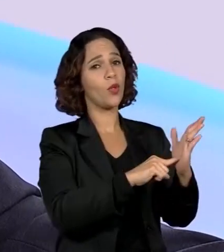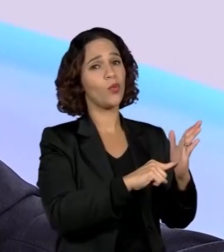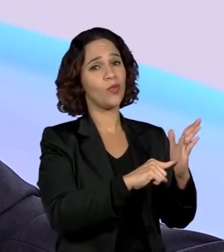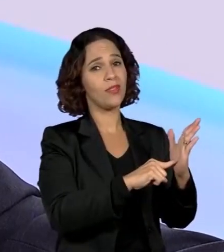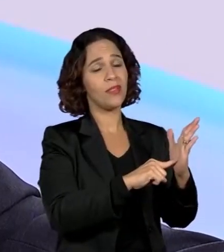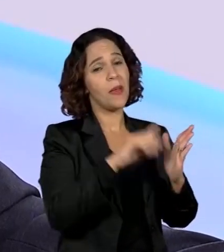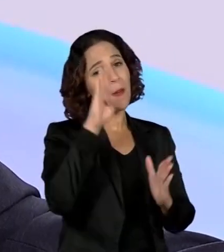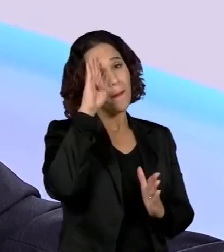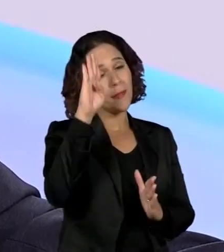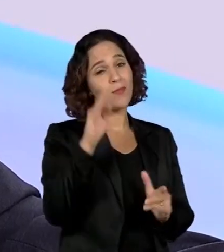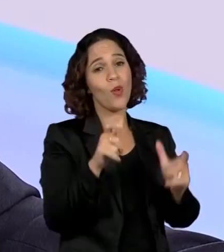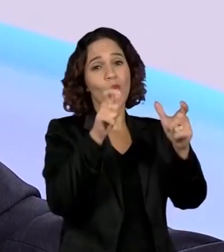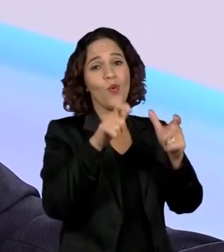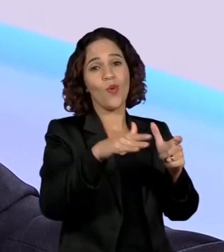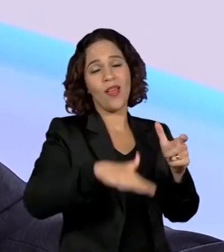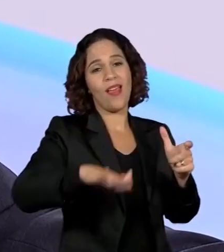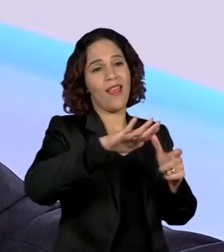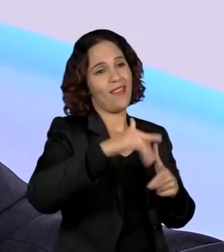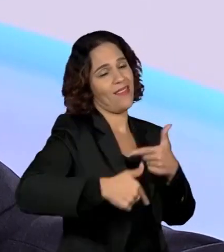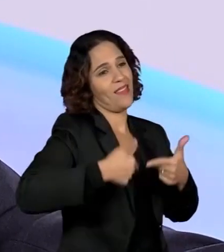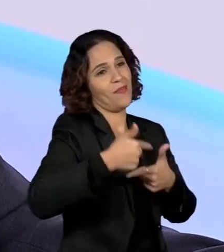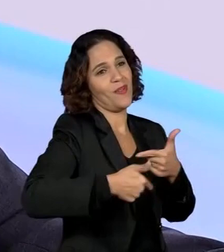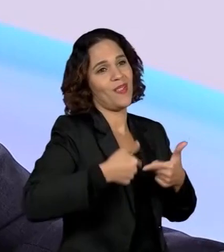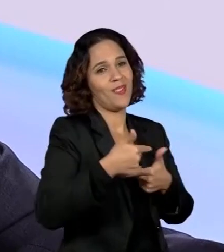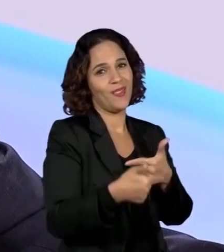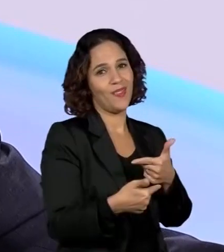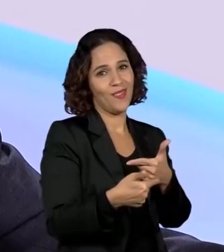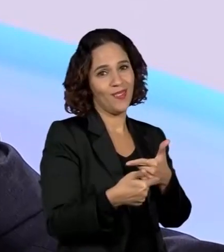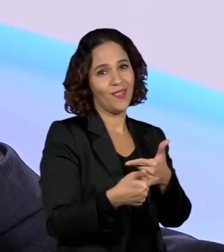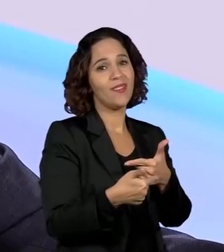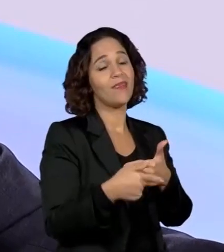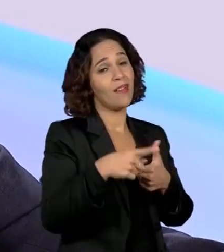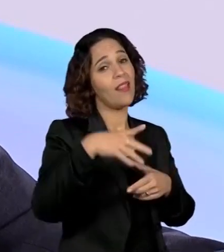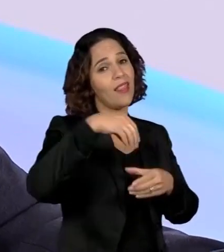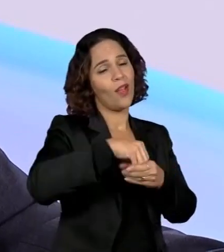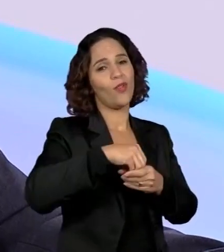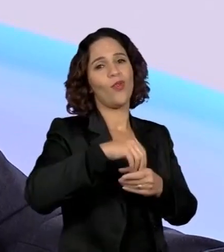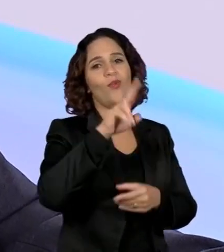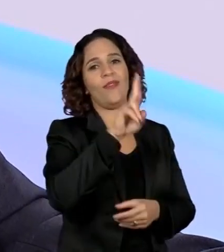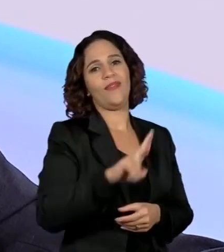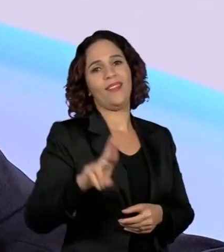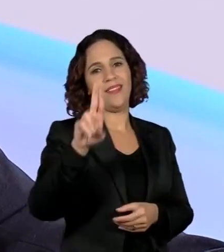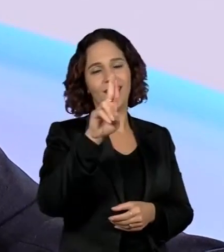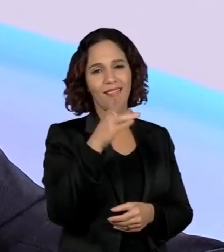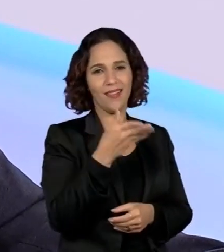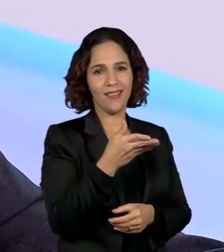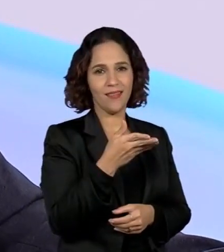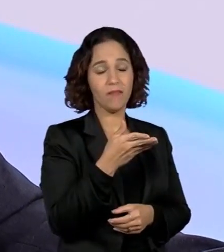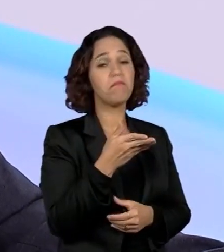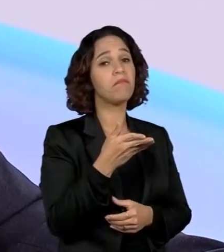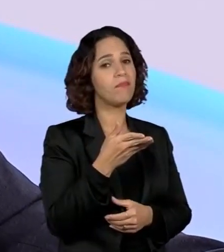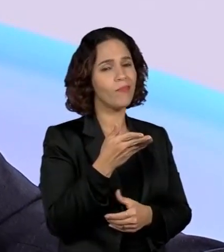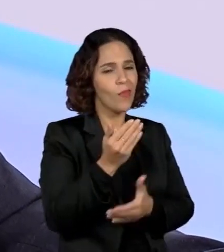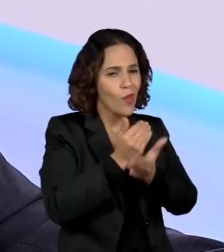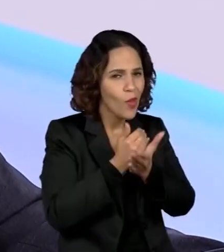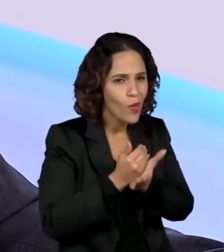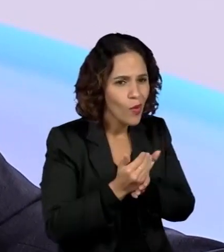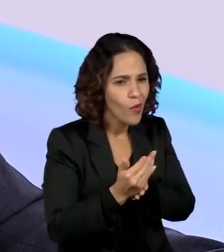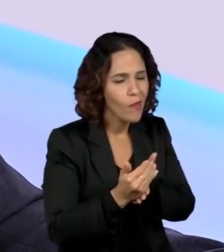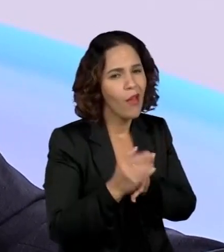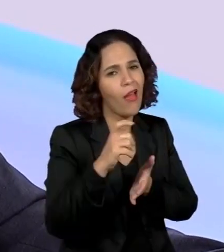ambiente onde ele vive, onde ele trabalha. O ambiente onde ele trabalha é a universidade. Quer dizer, o primeiro passo teria que ser